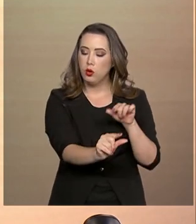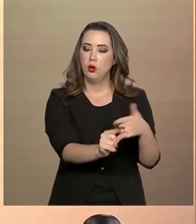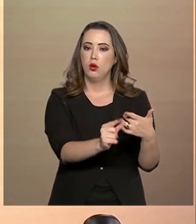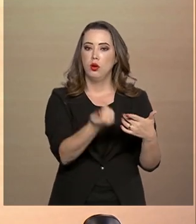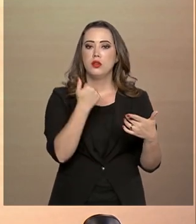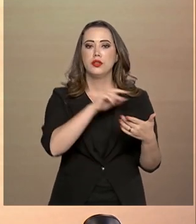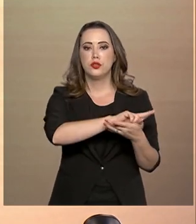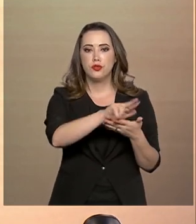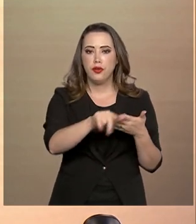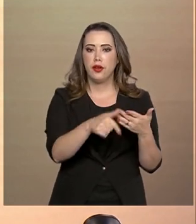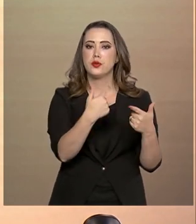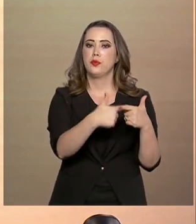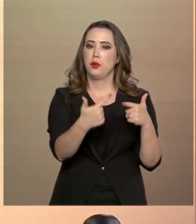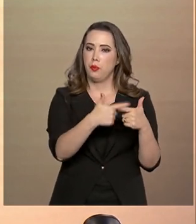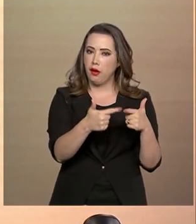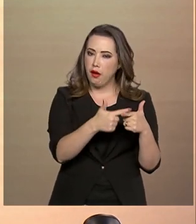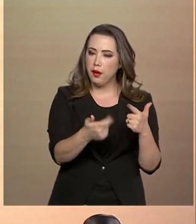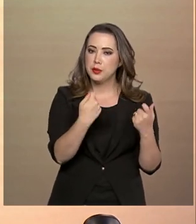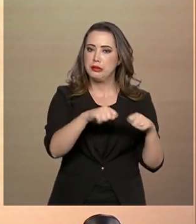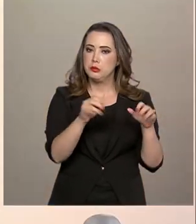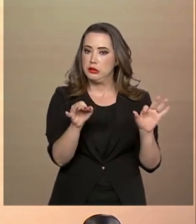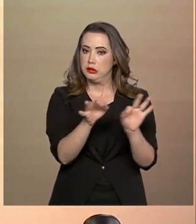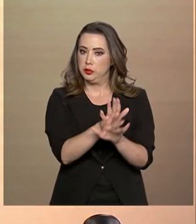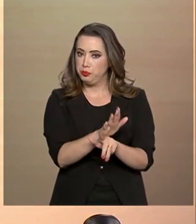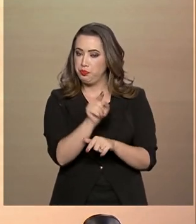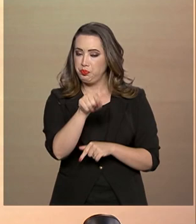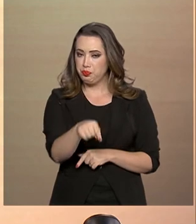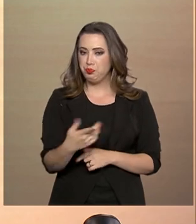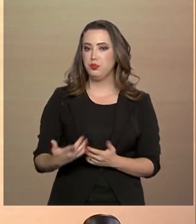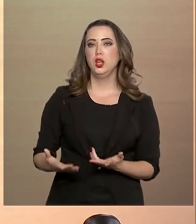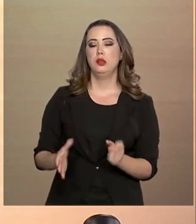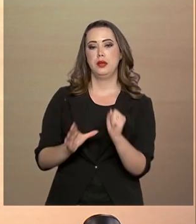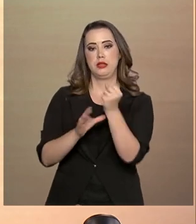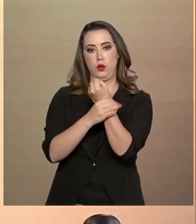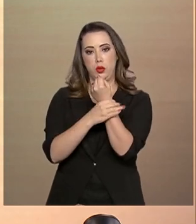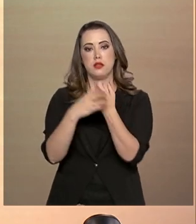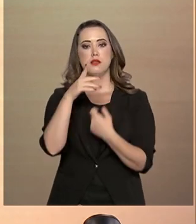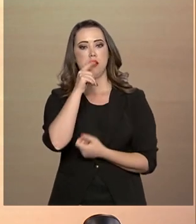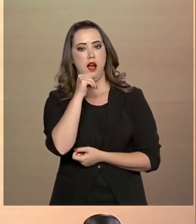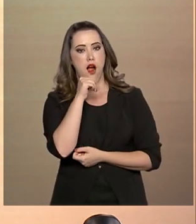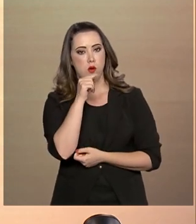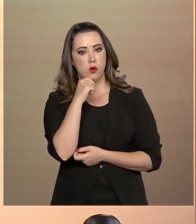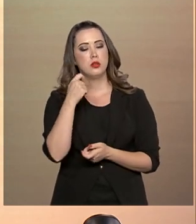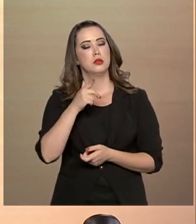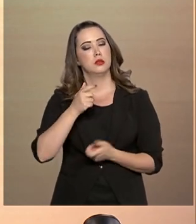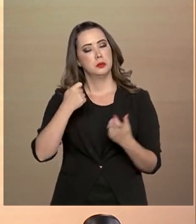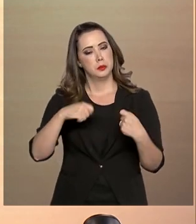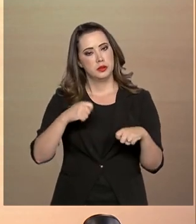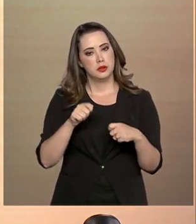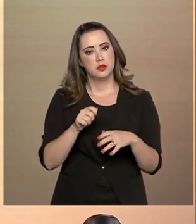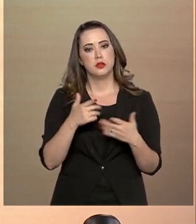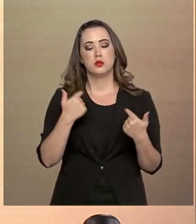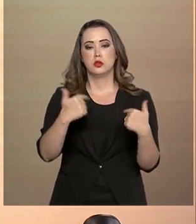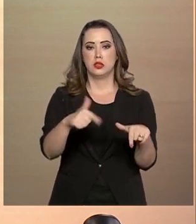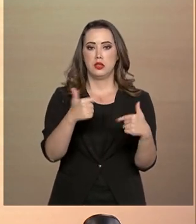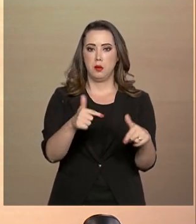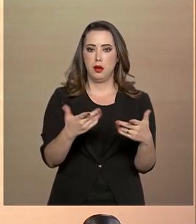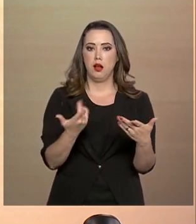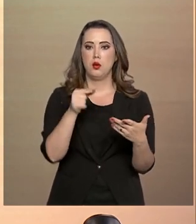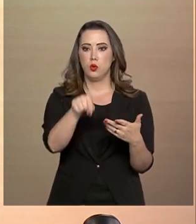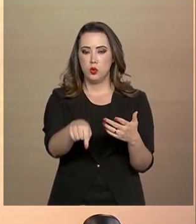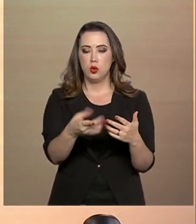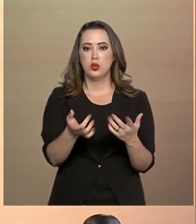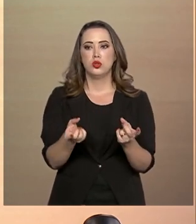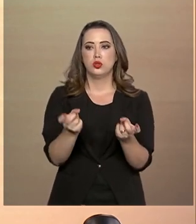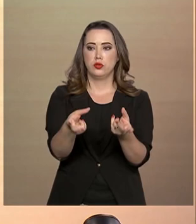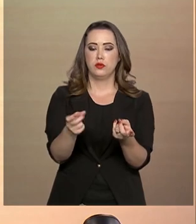várias falhas que precisam ser resolvidas. Segurança aí, como eu disse, a operação comercial do São Francisco,